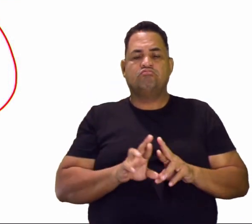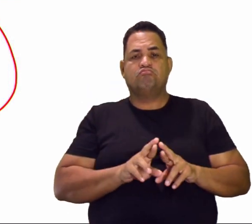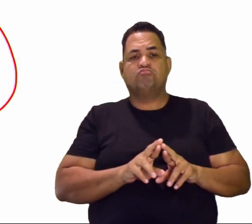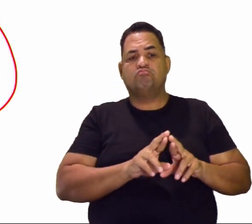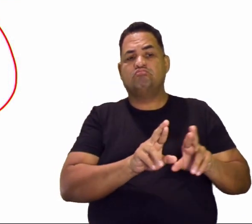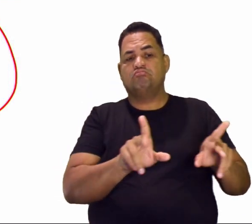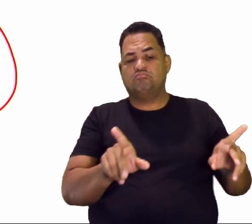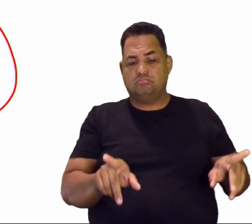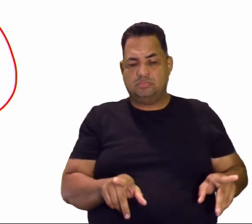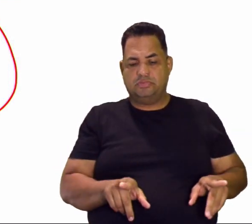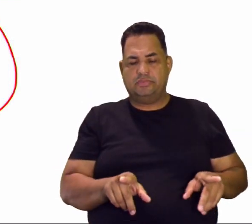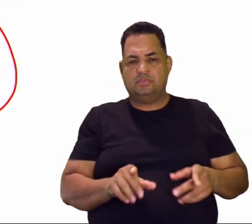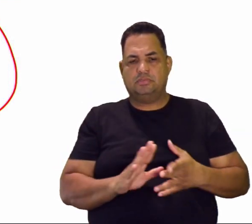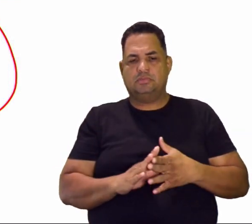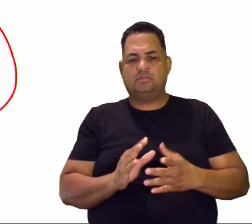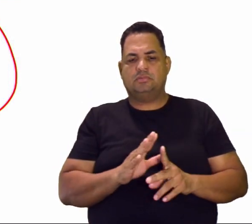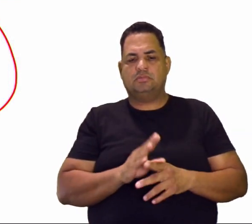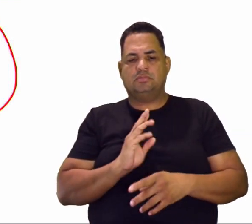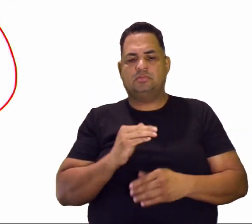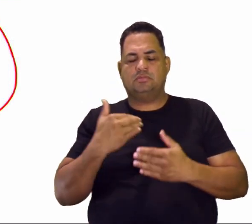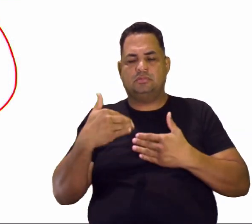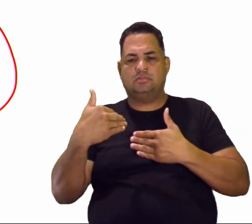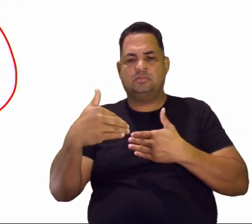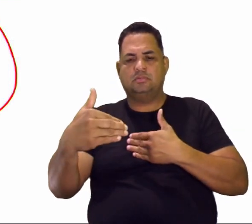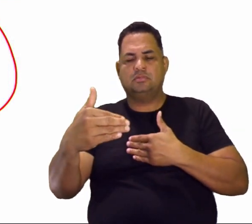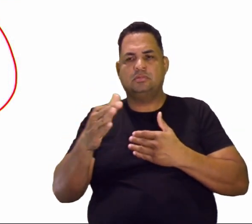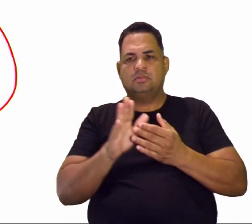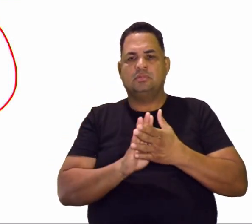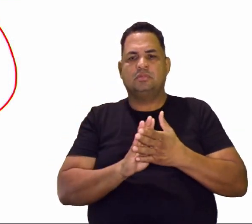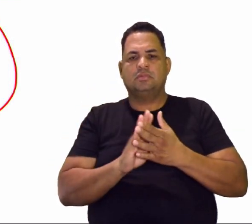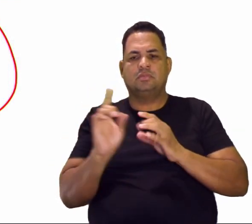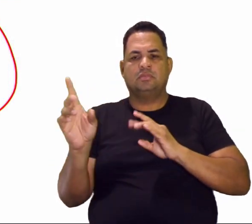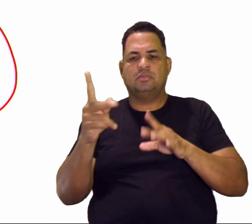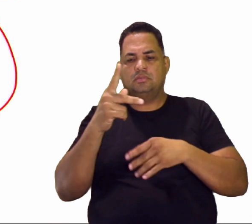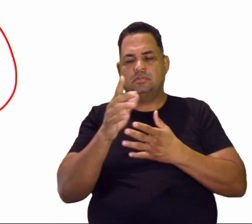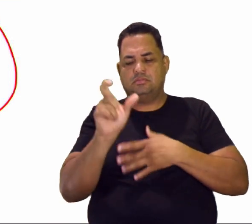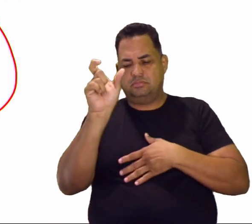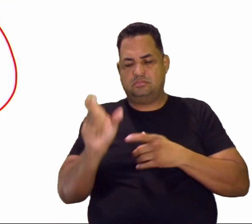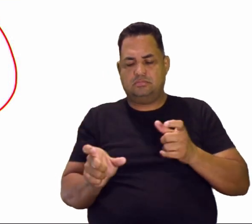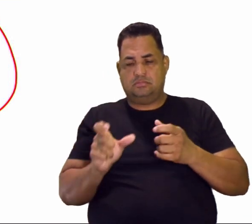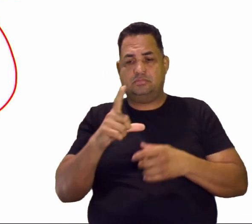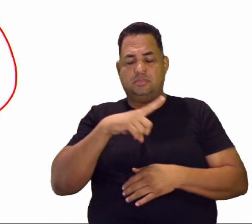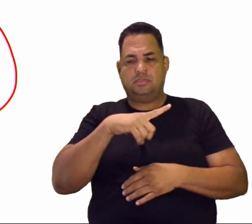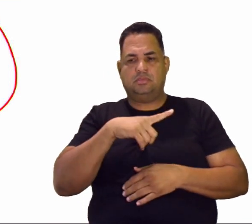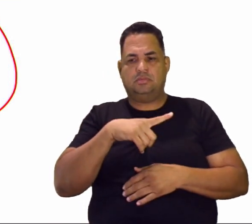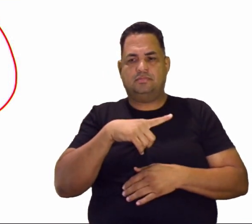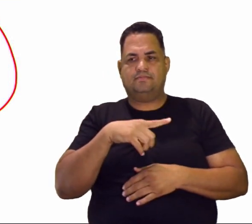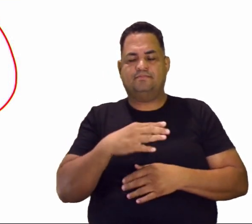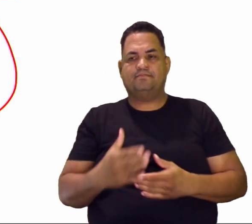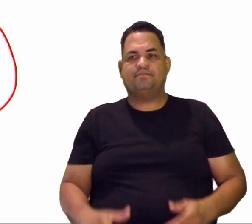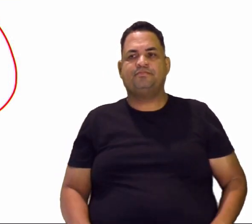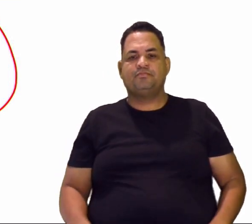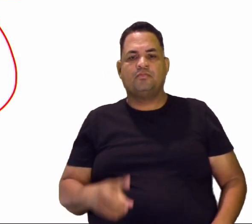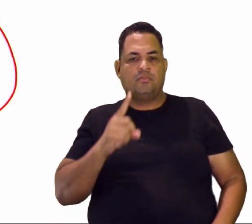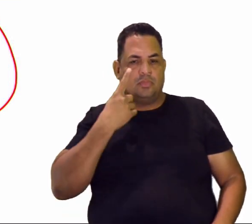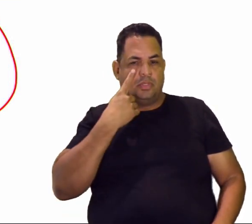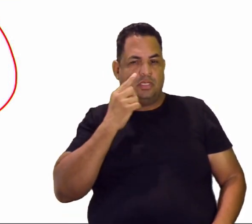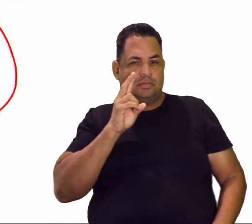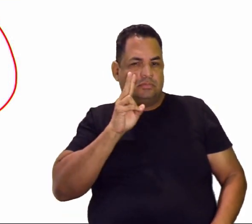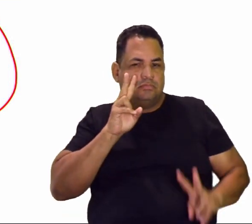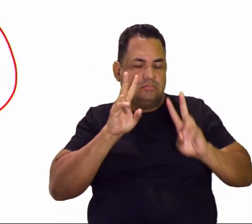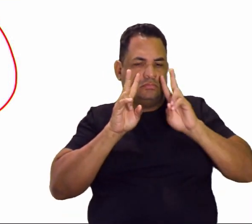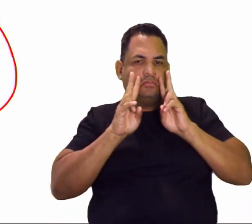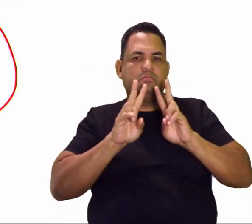diferenças nesse processo de socialização que cada indivíduo traz consigo, né? É a lente que a gente olha essa